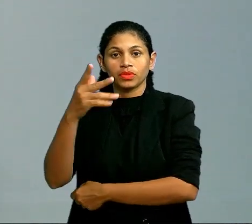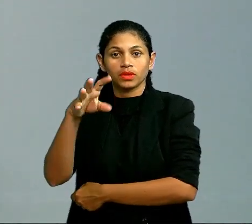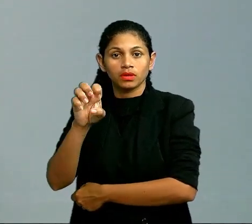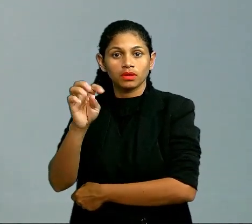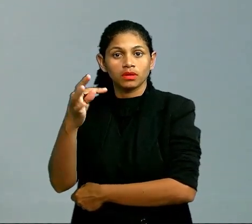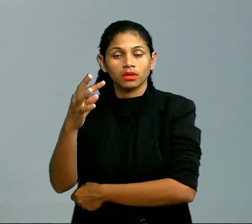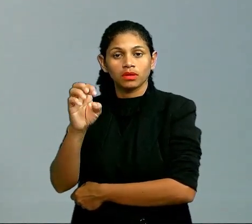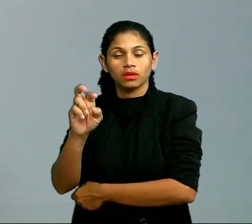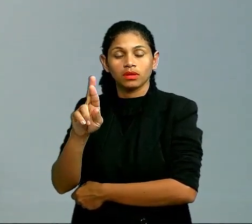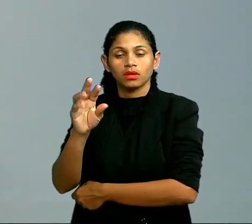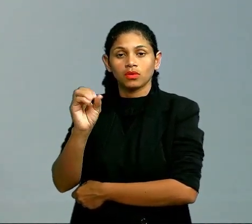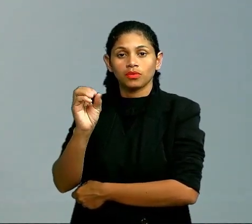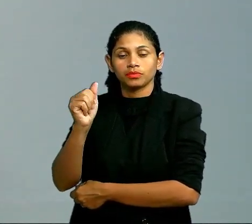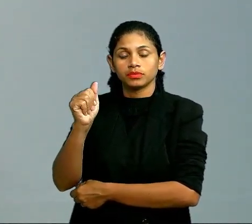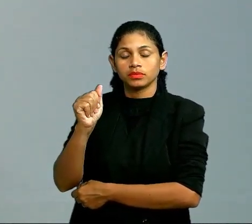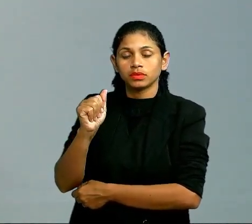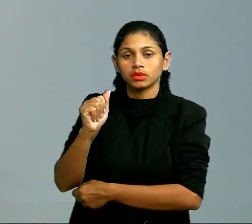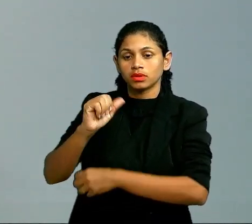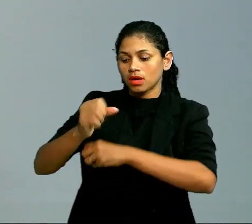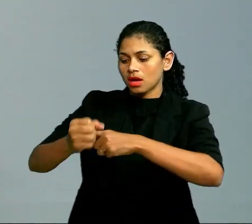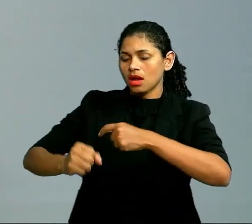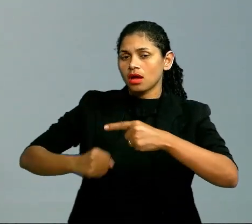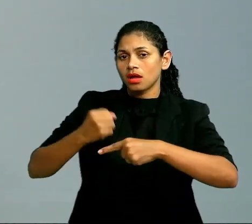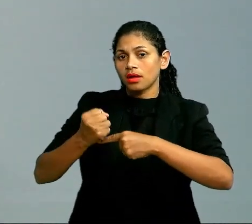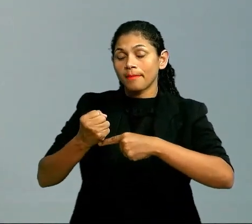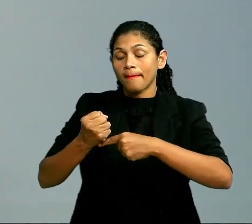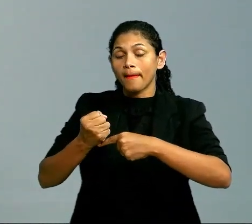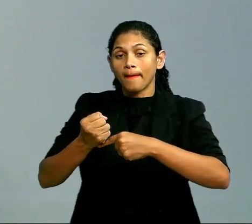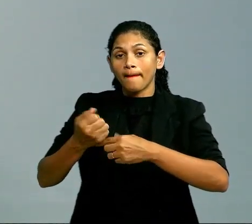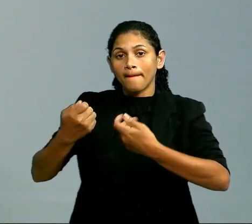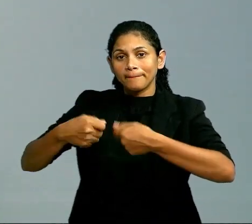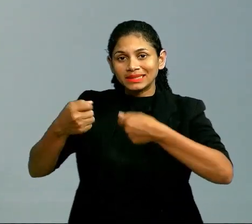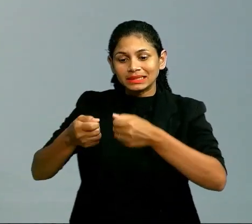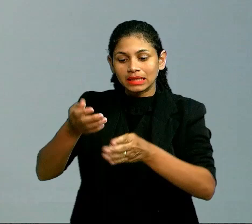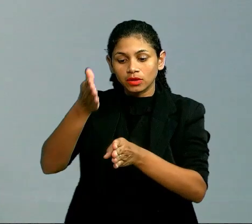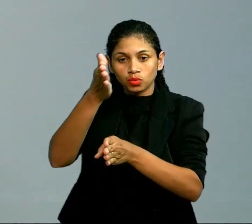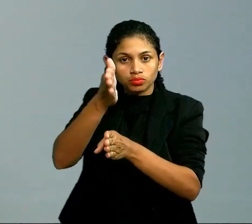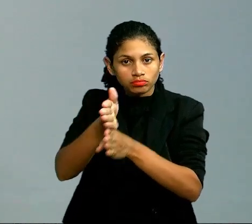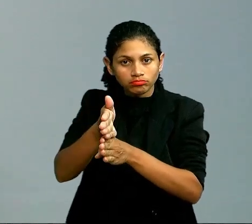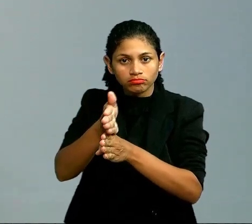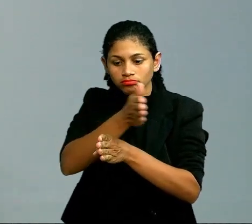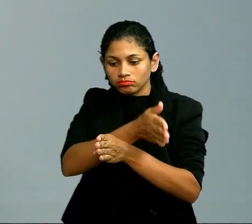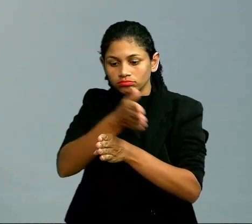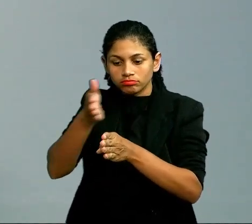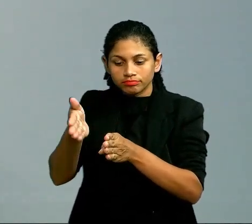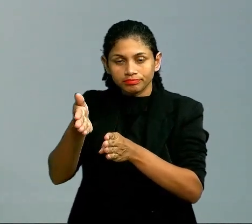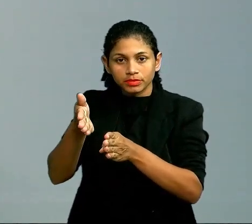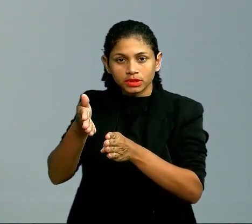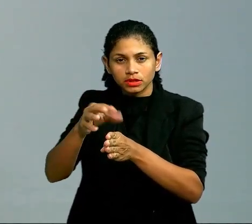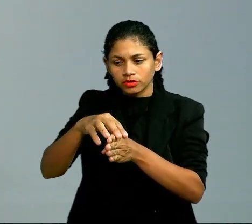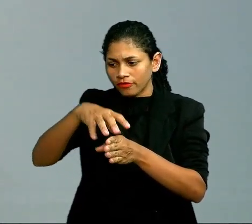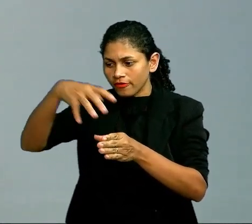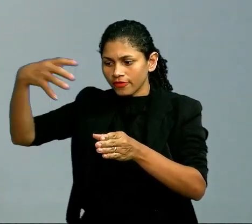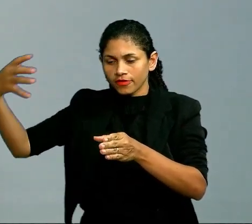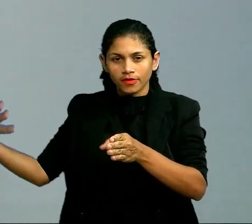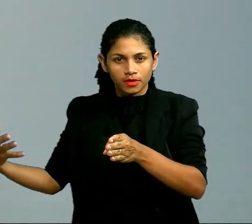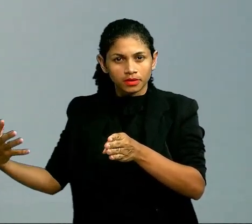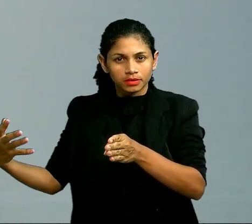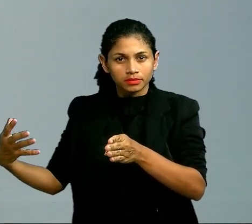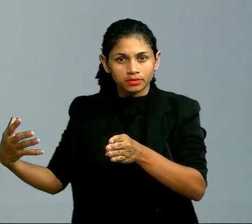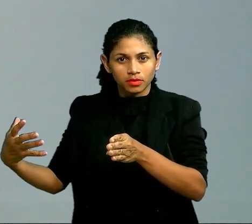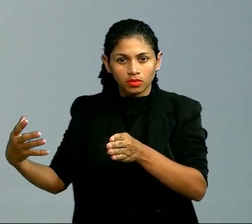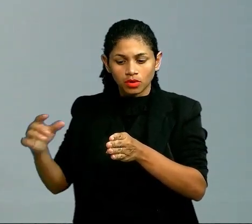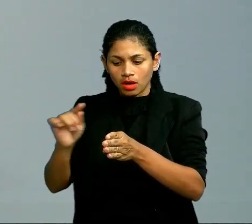dentro da cadeia. Ele precisa estar no meio da cadeia, dividindo os átomos de carbono. Se ele estiver fora, se ele estiver pela